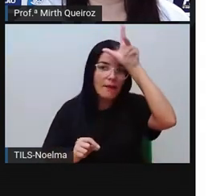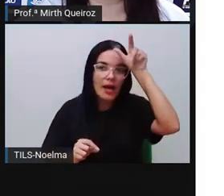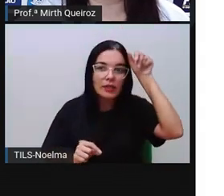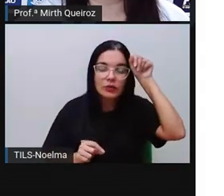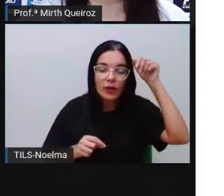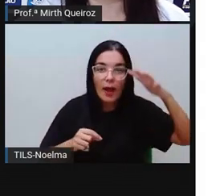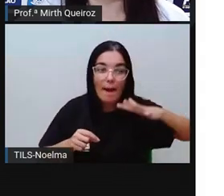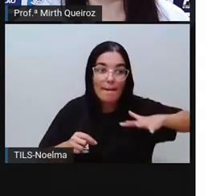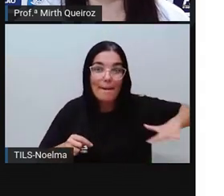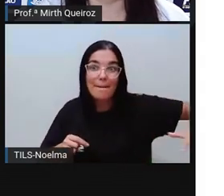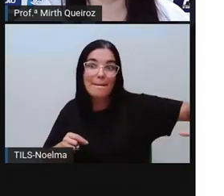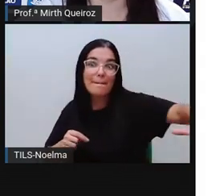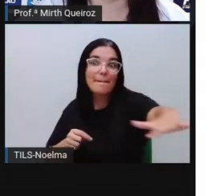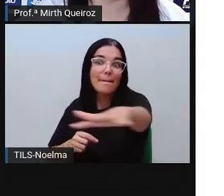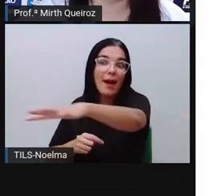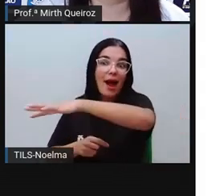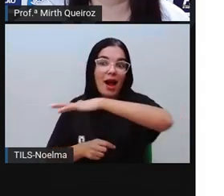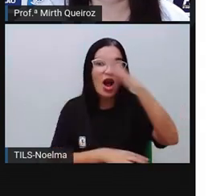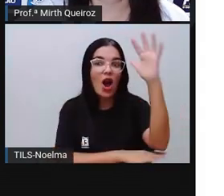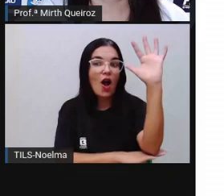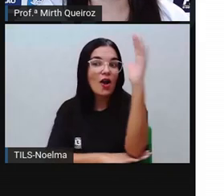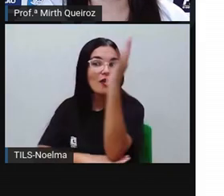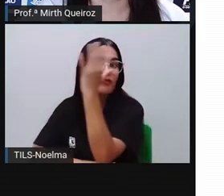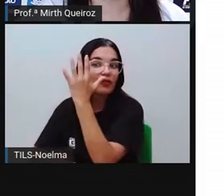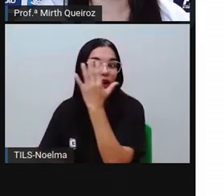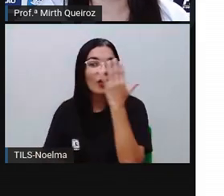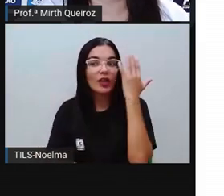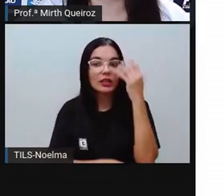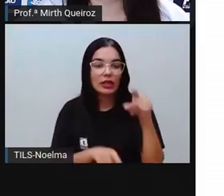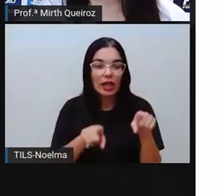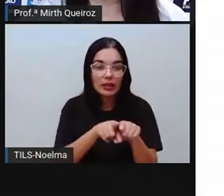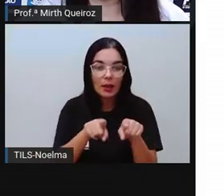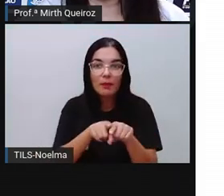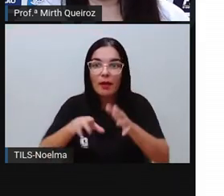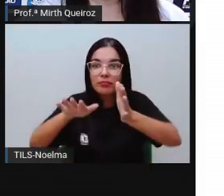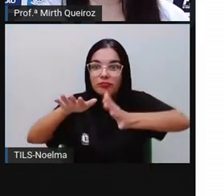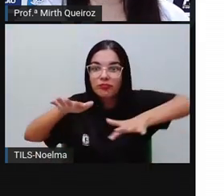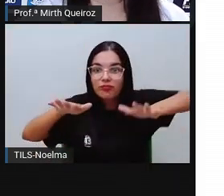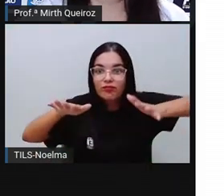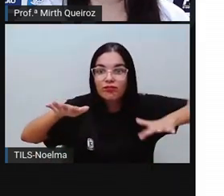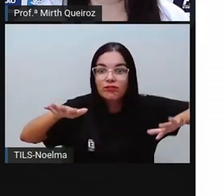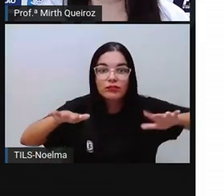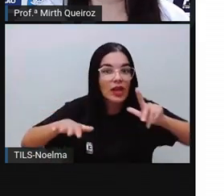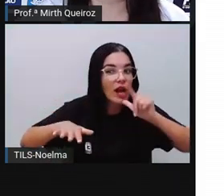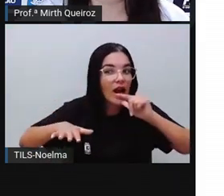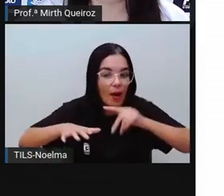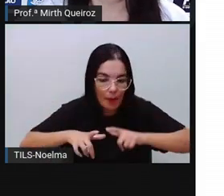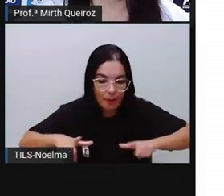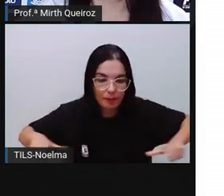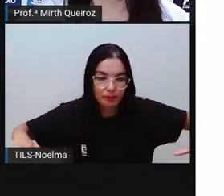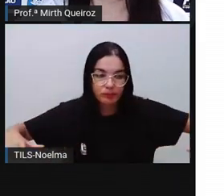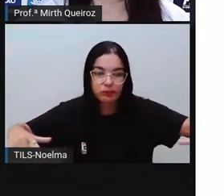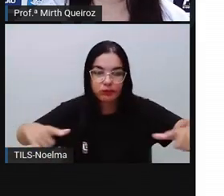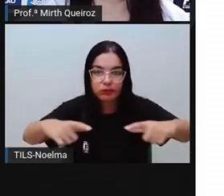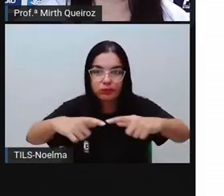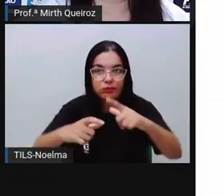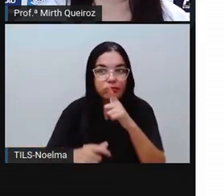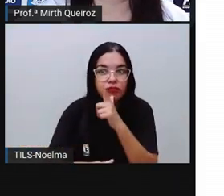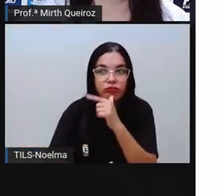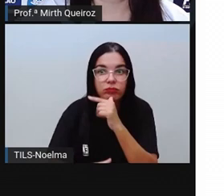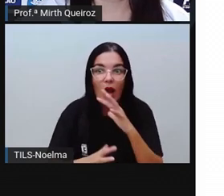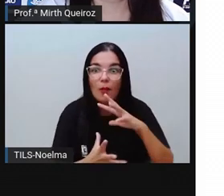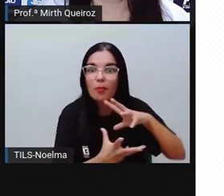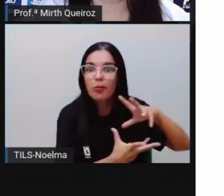tropical e a maior bacia hidrográfica do mundo. Então, olha só o que que